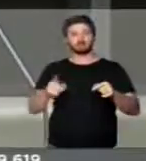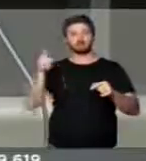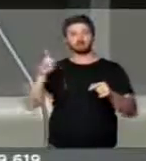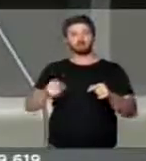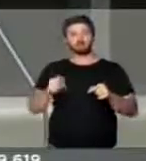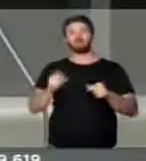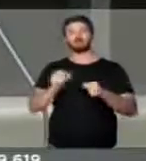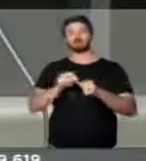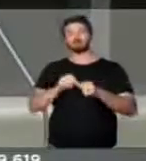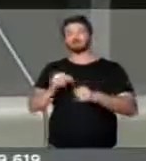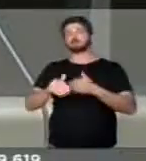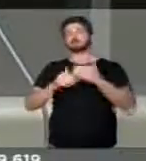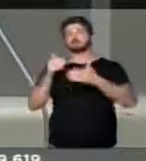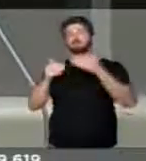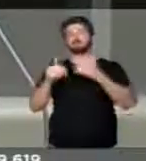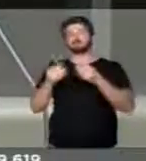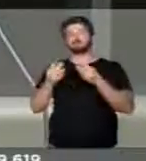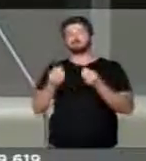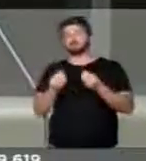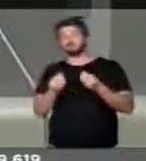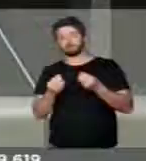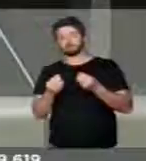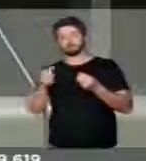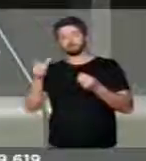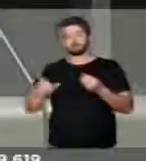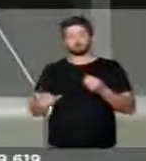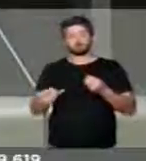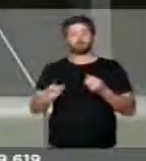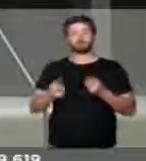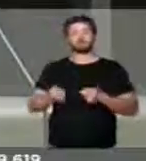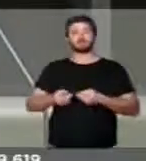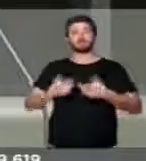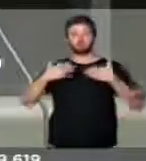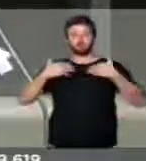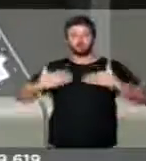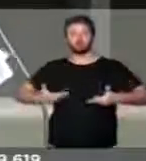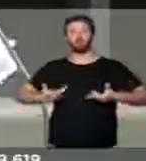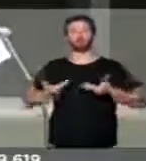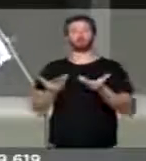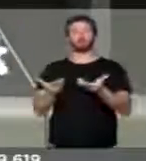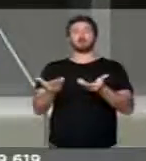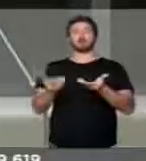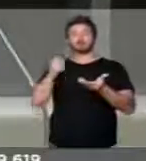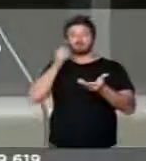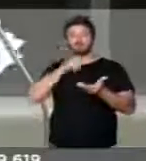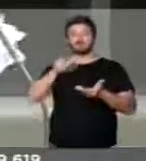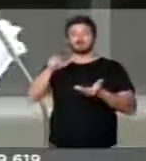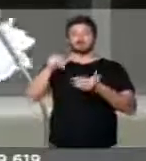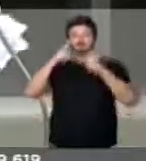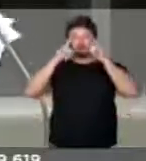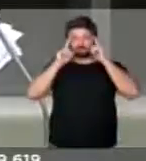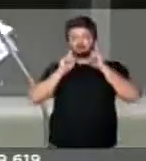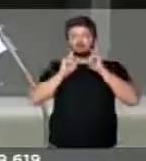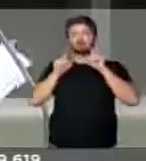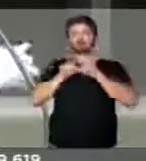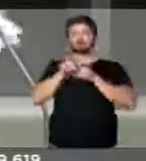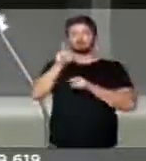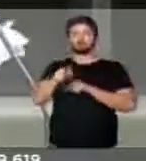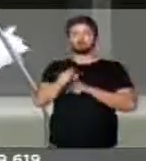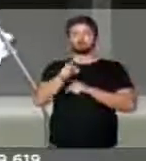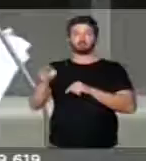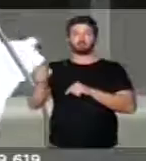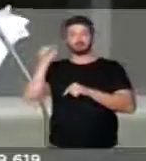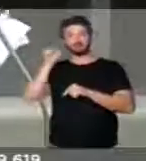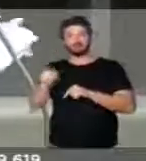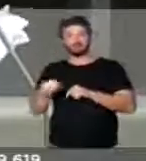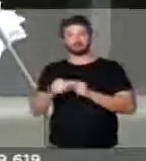desenvolvido de uma forma de doação pelas irmãs e pelos padres aí